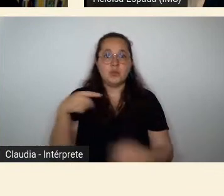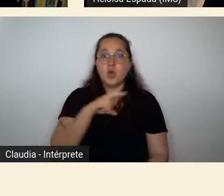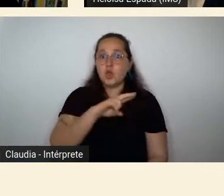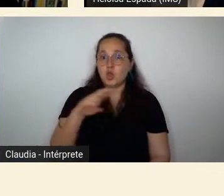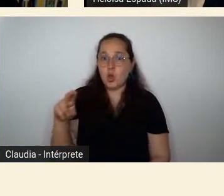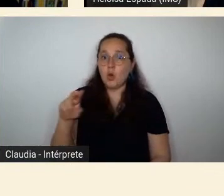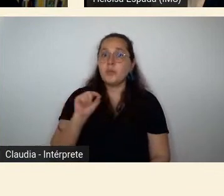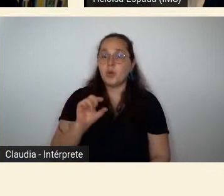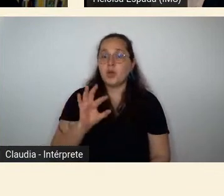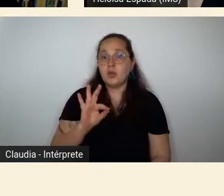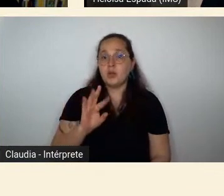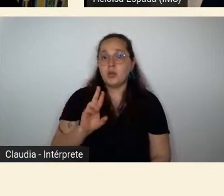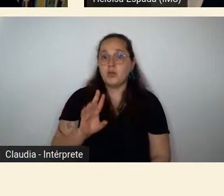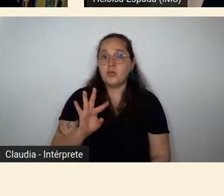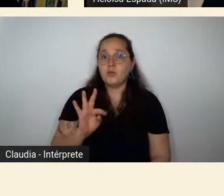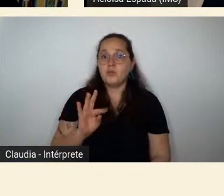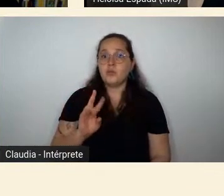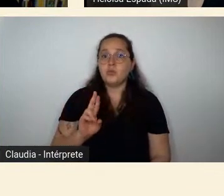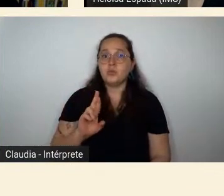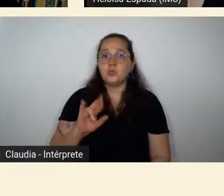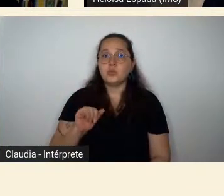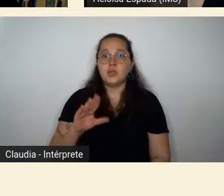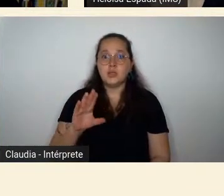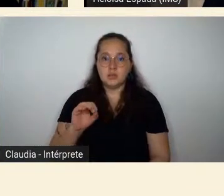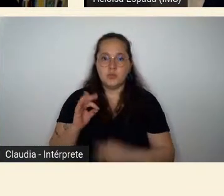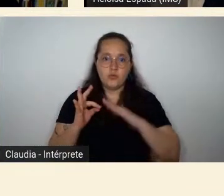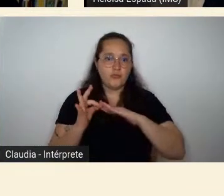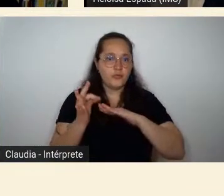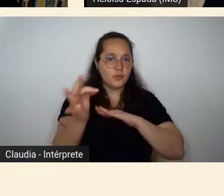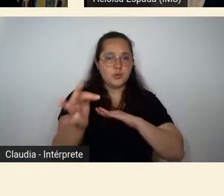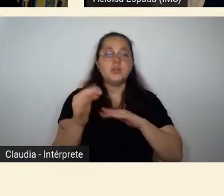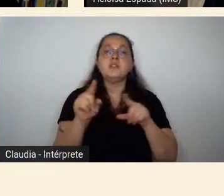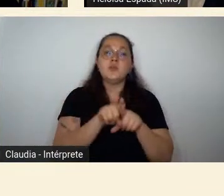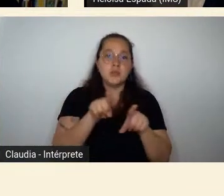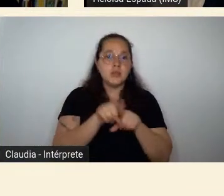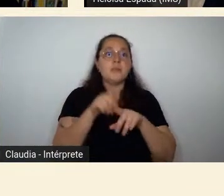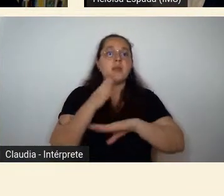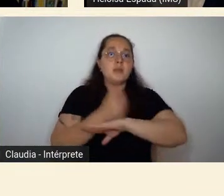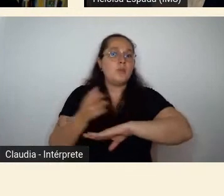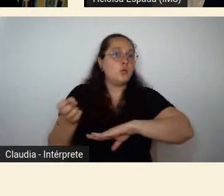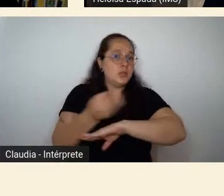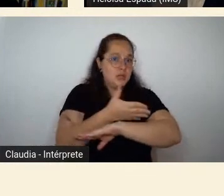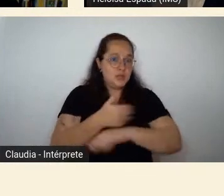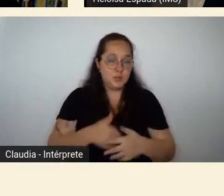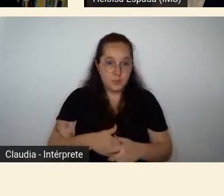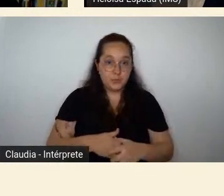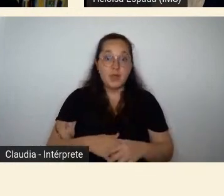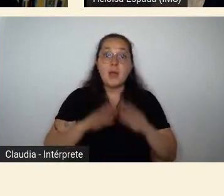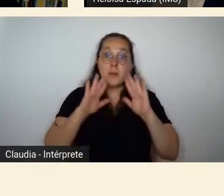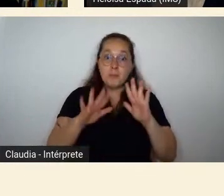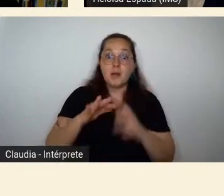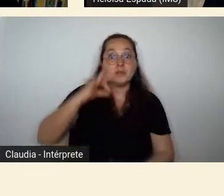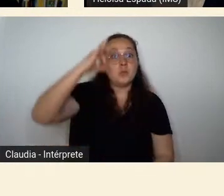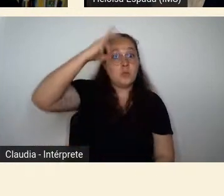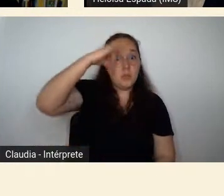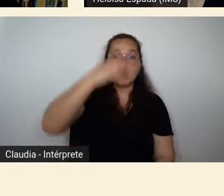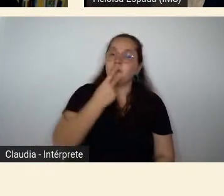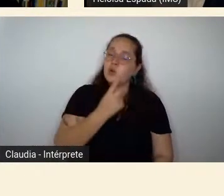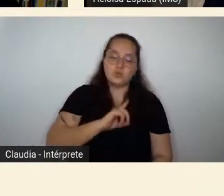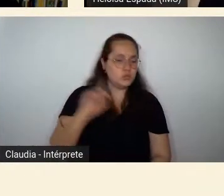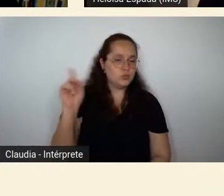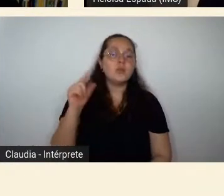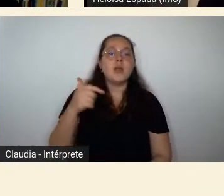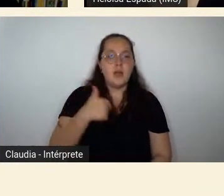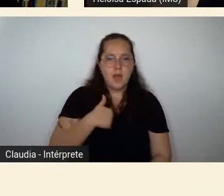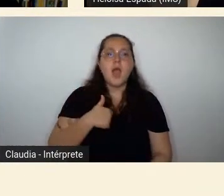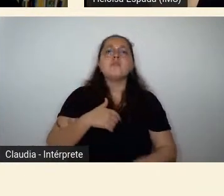modernismo o Mário de Andrade ele foi enfático em defender a ideia de modernismo para não ficarem como os repetidores do futurismo italiano no